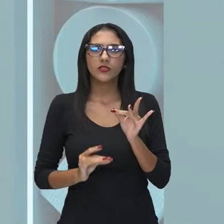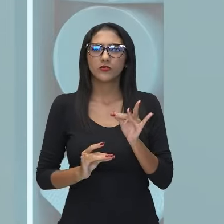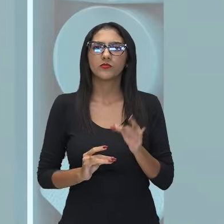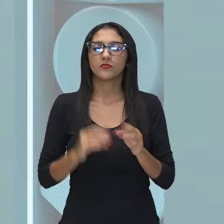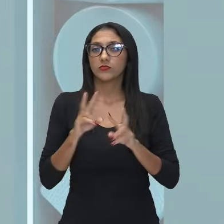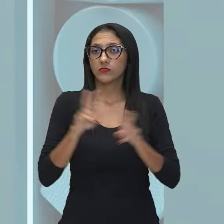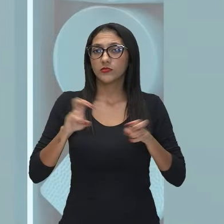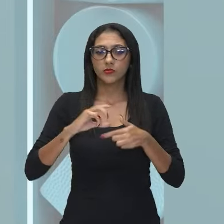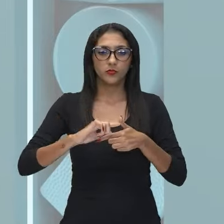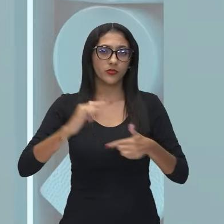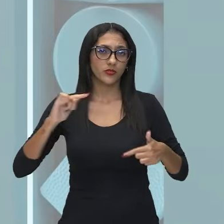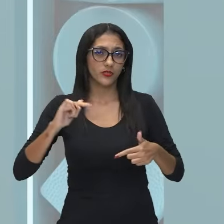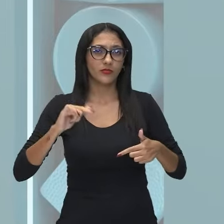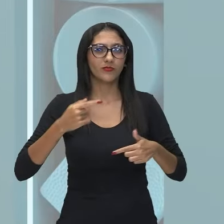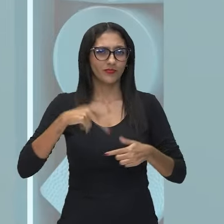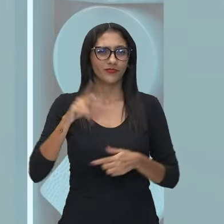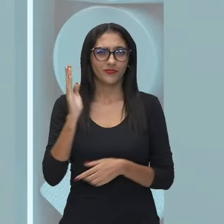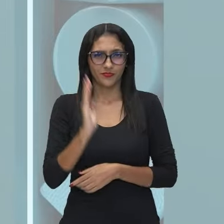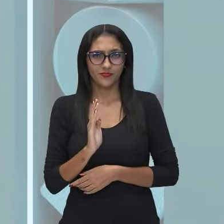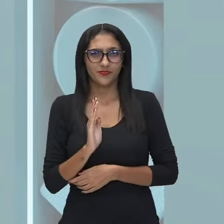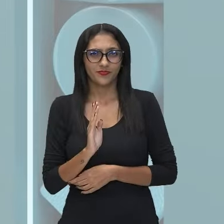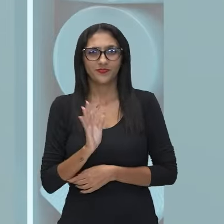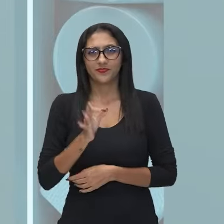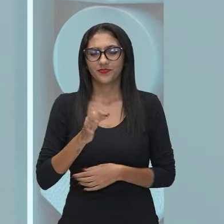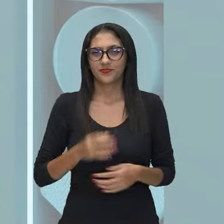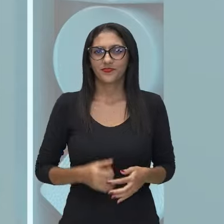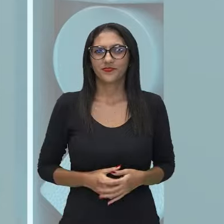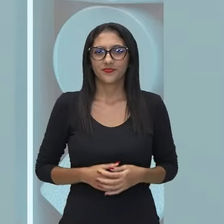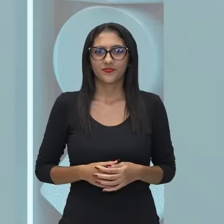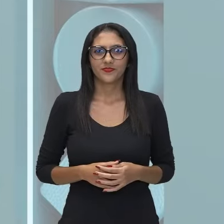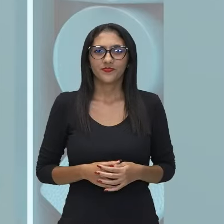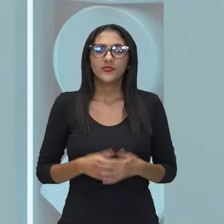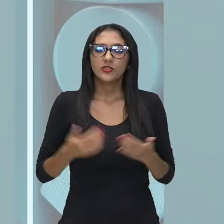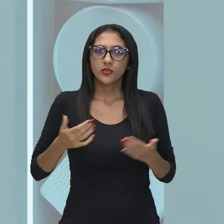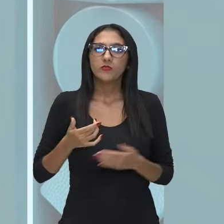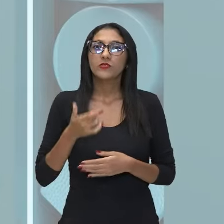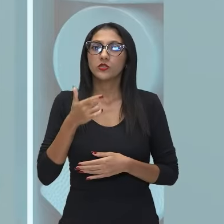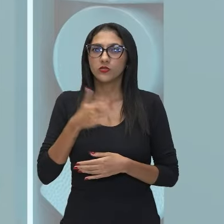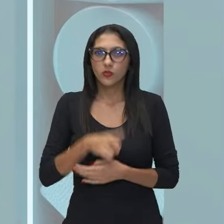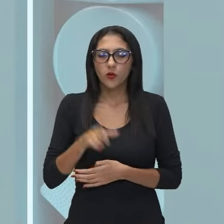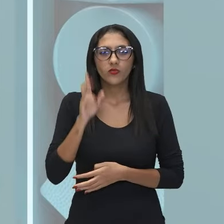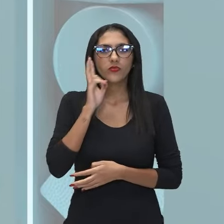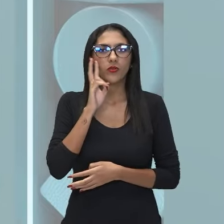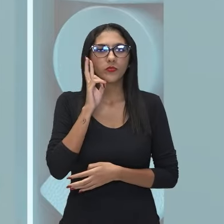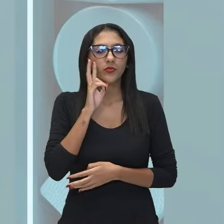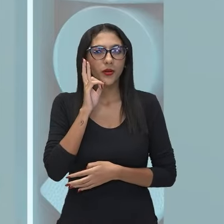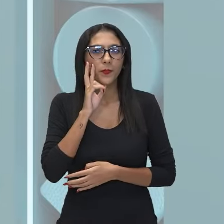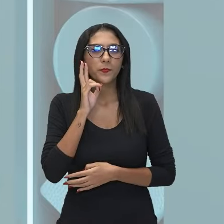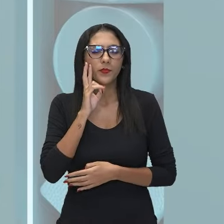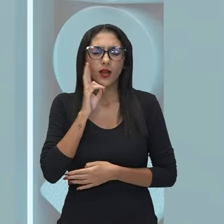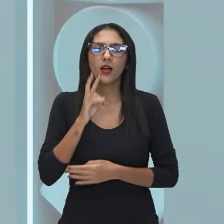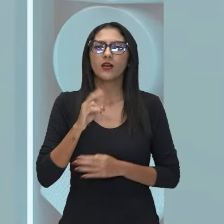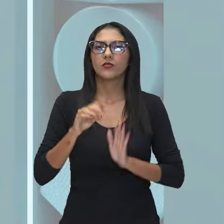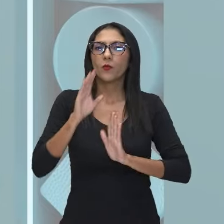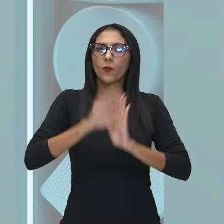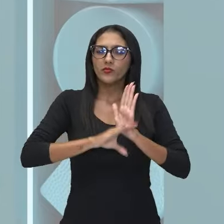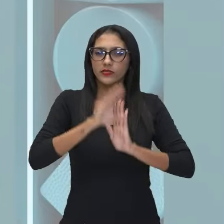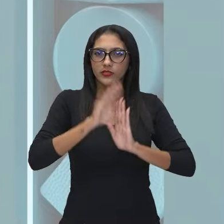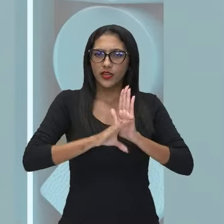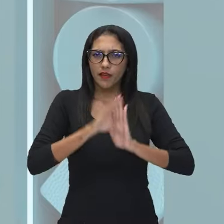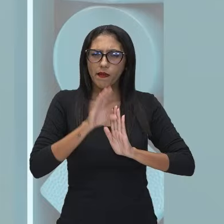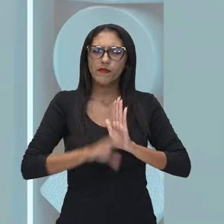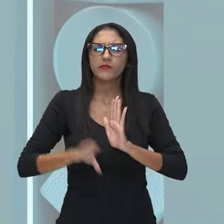modernismo no Brasil, correto? Então, para frisarmos o que é o modernismo, reforçar esse conceito e